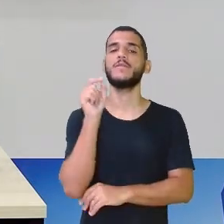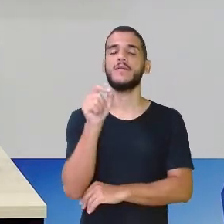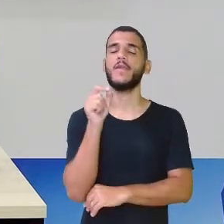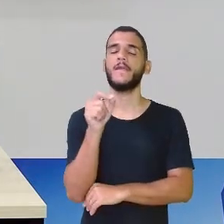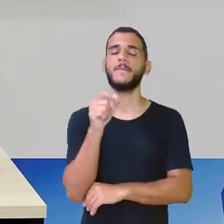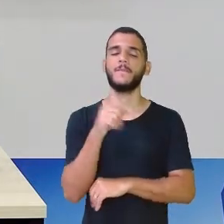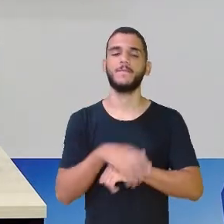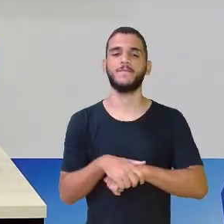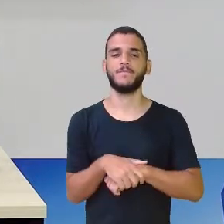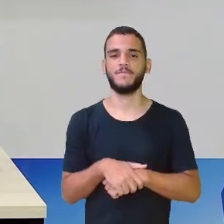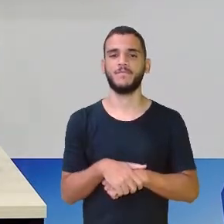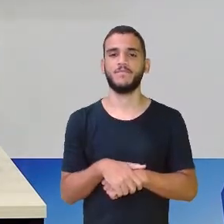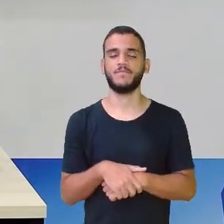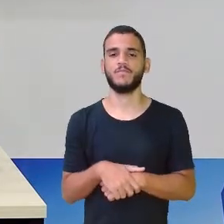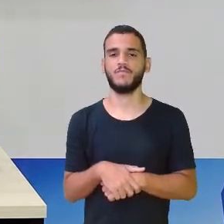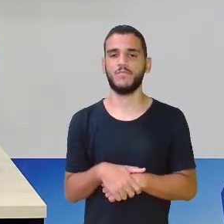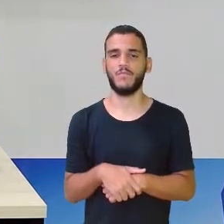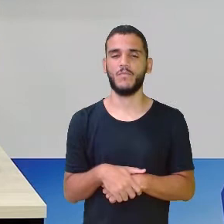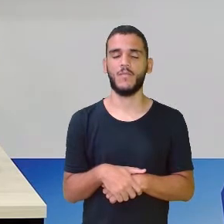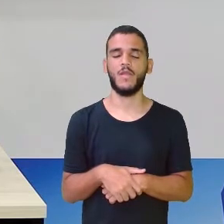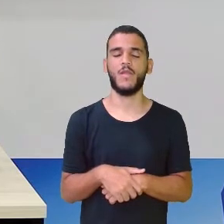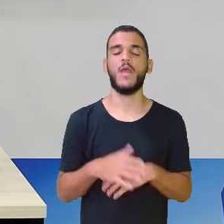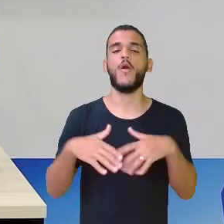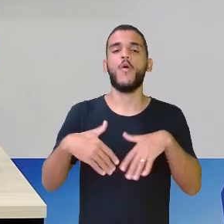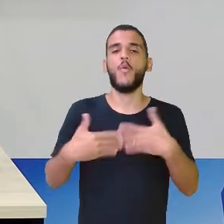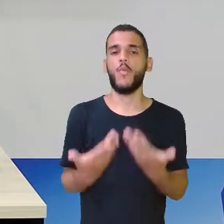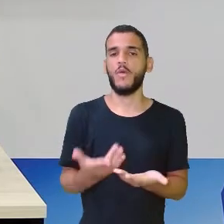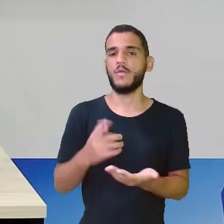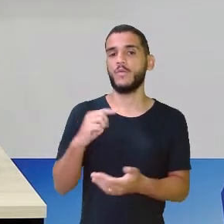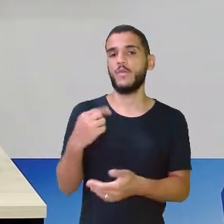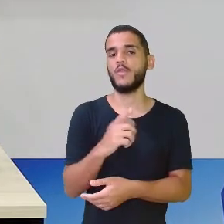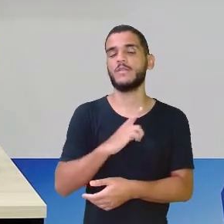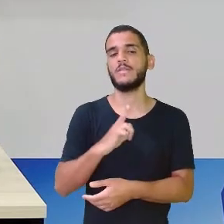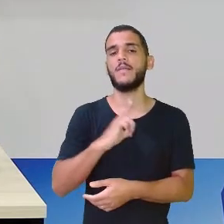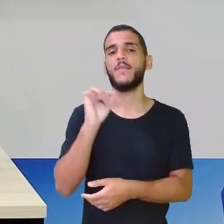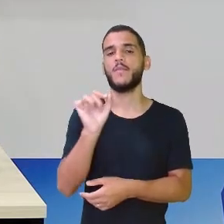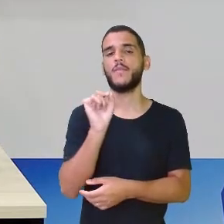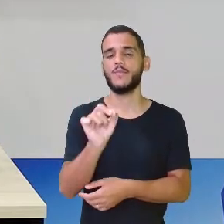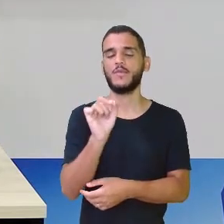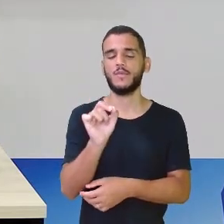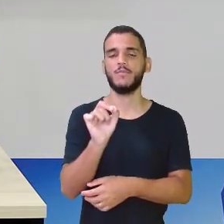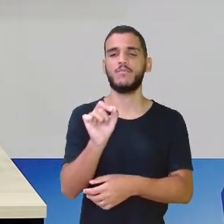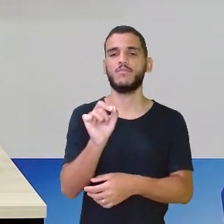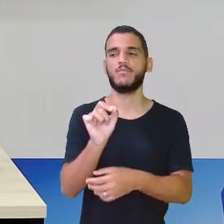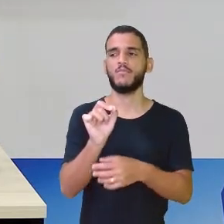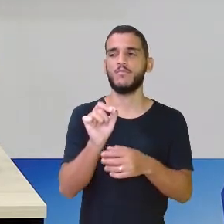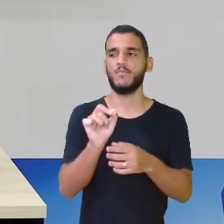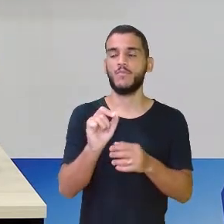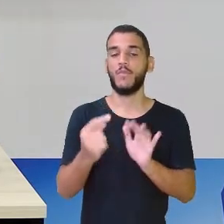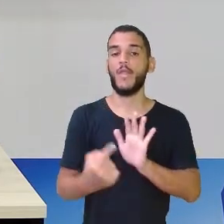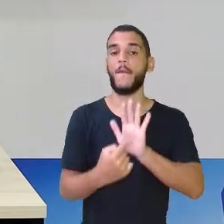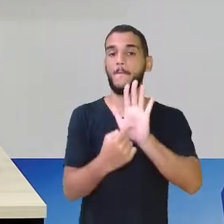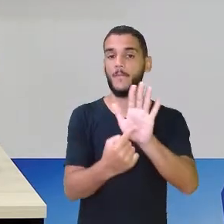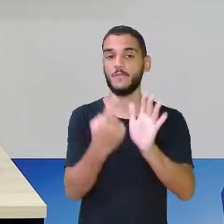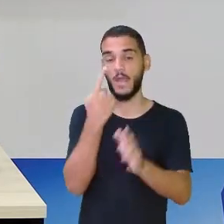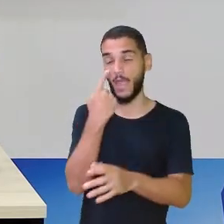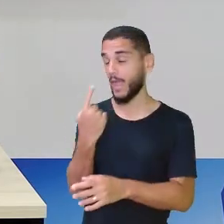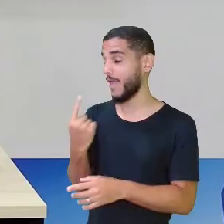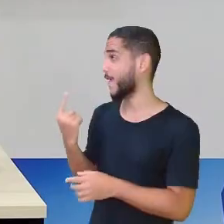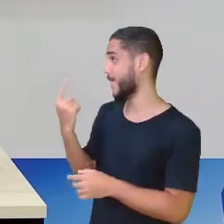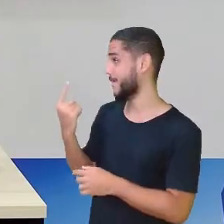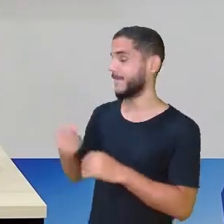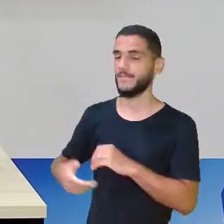seguinte, que quando a gente tem aqui, ó... Se eu tenho aqui, ó... Vou mostrar aqui para vocês.